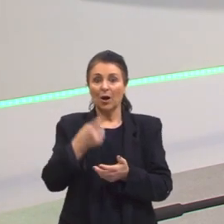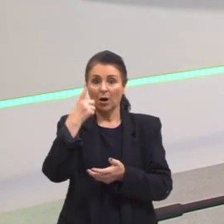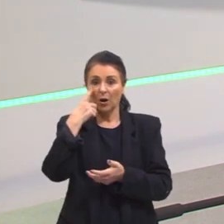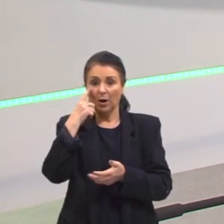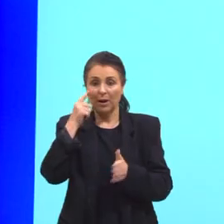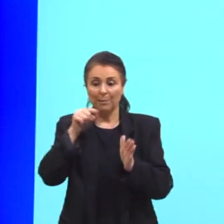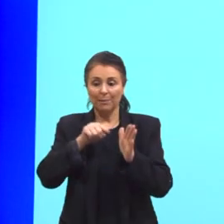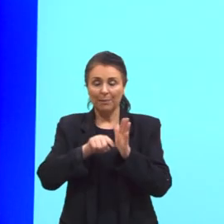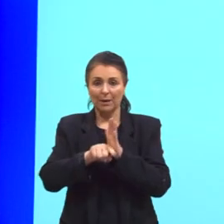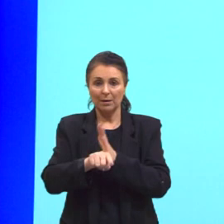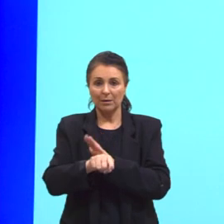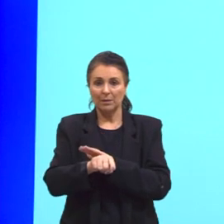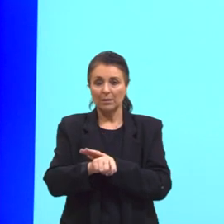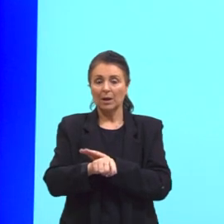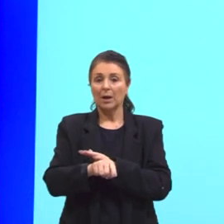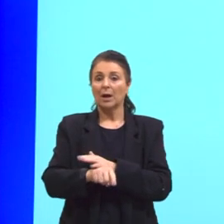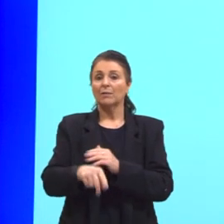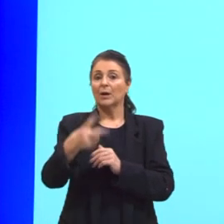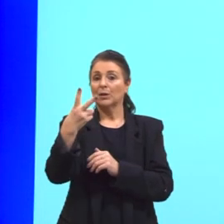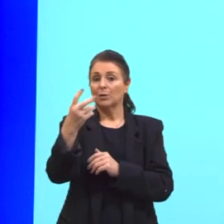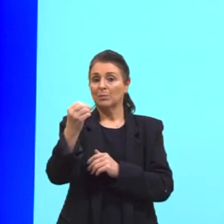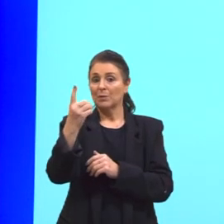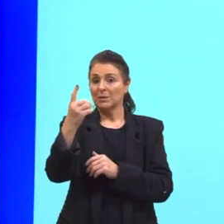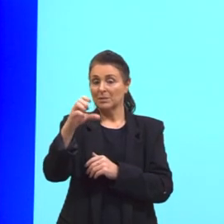Enem 2019.